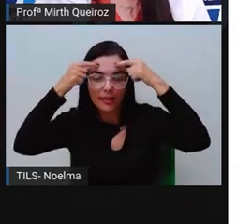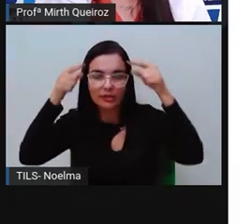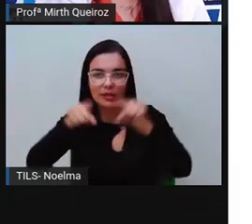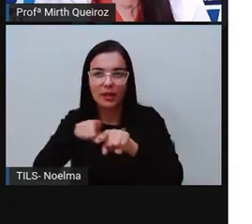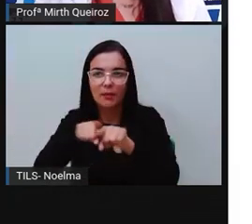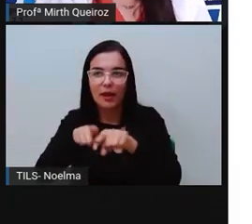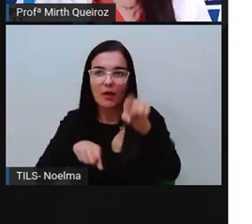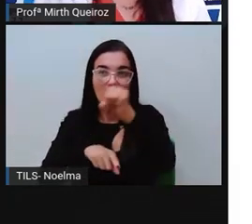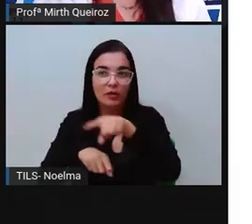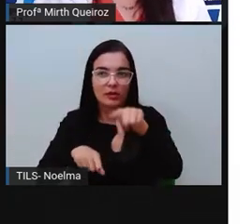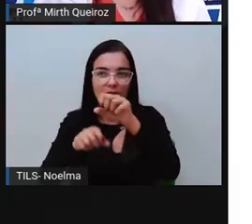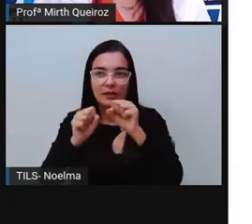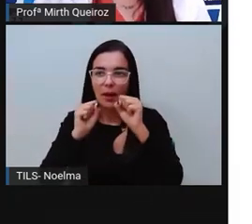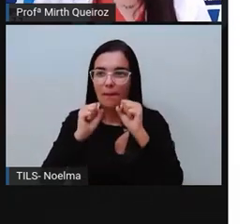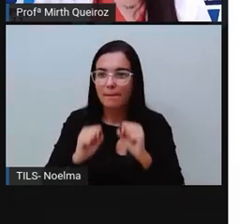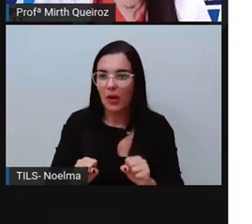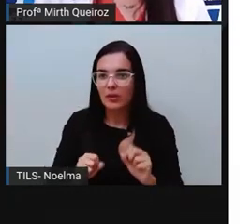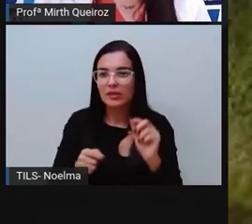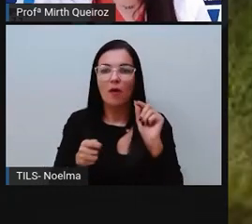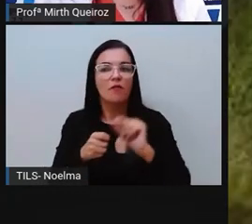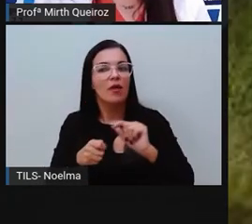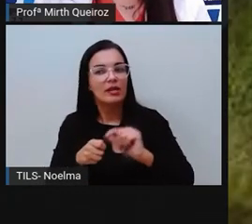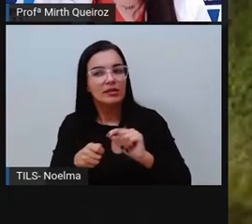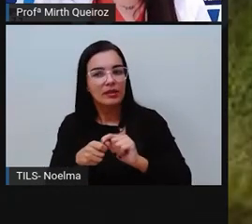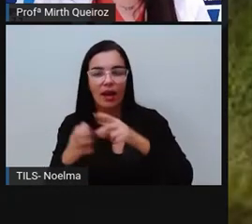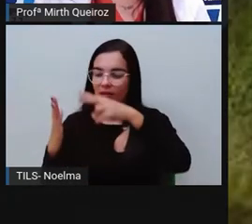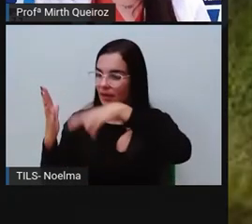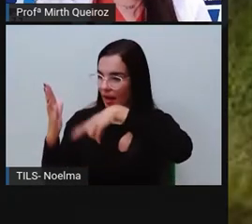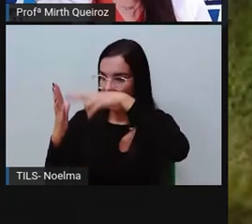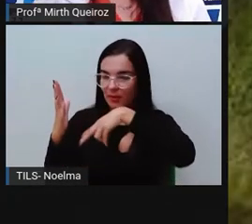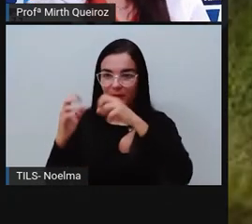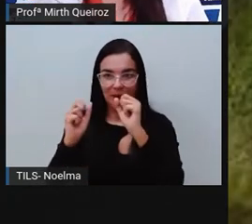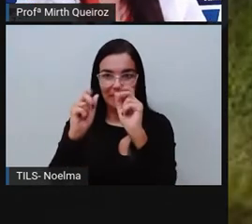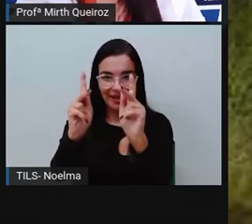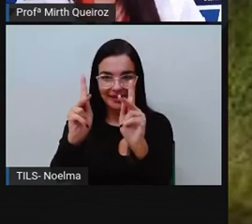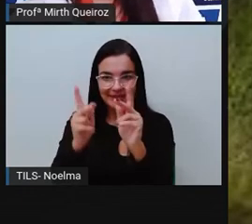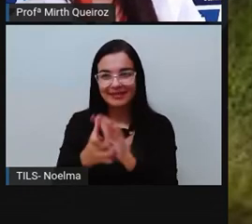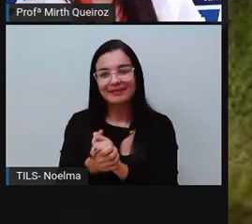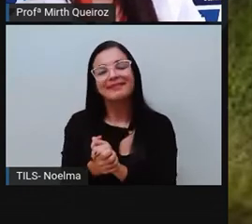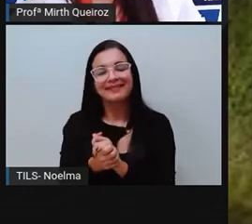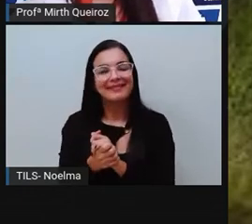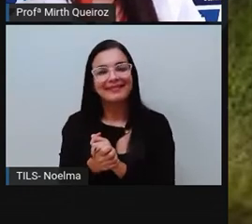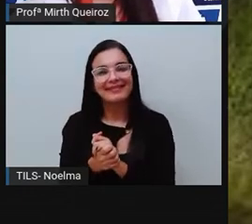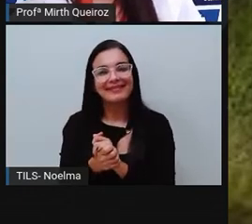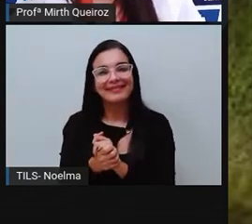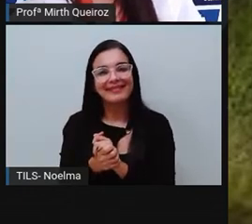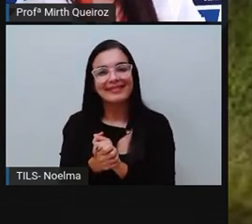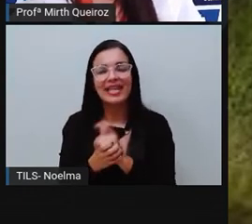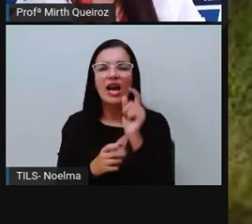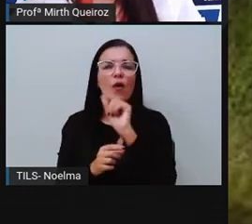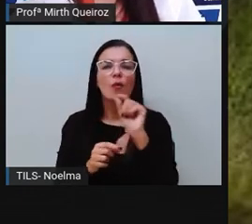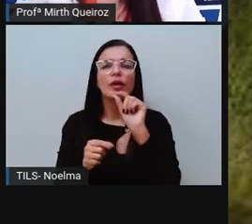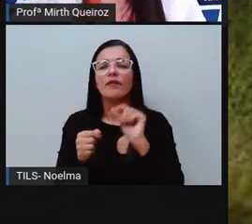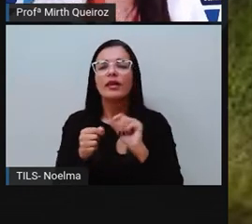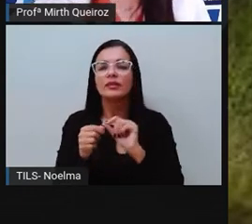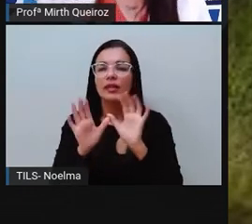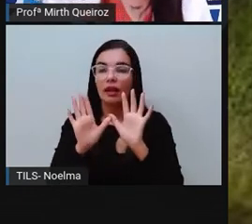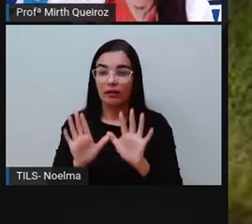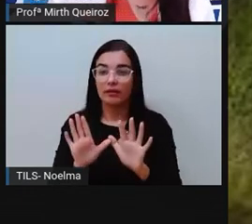possam aí realizar essa leitura, certo? E o que vocês podem fazer